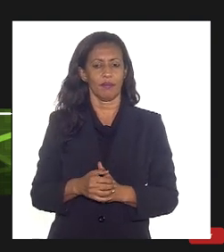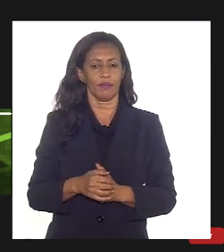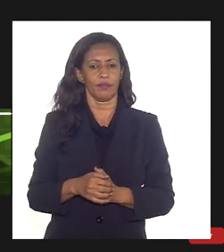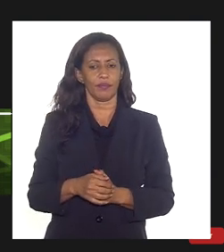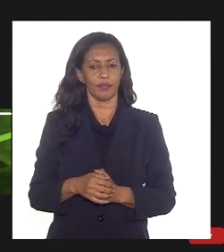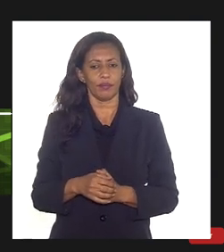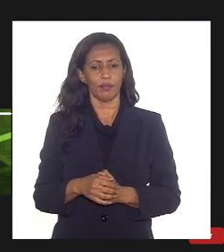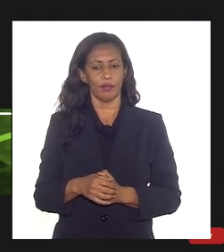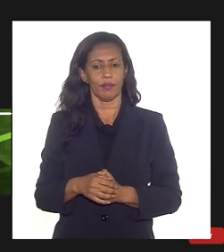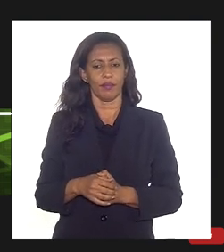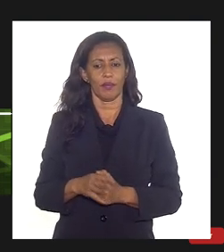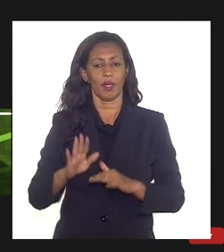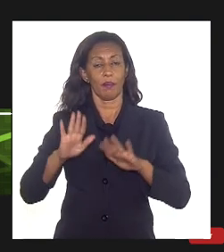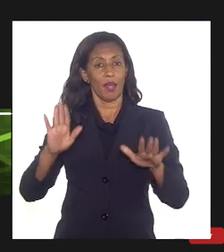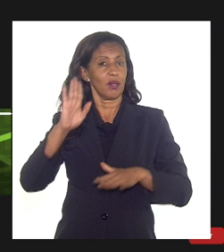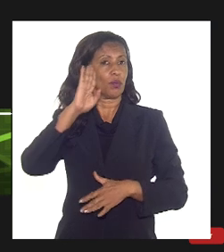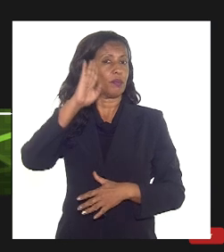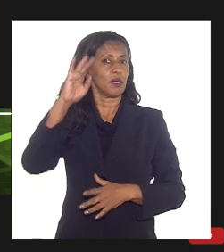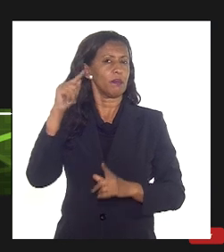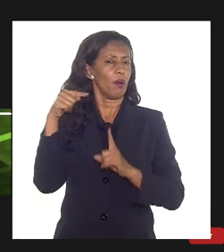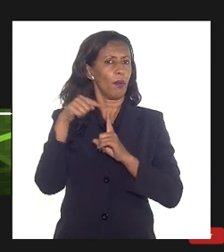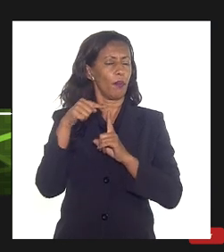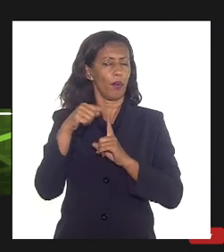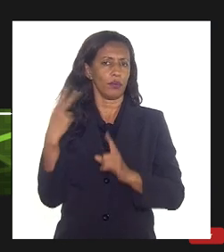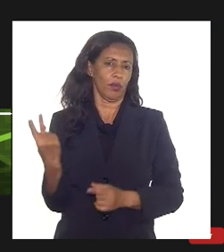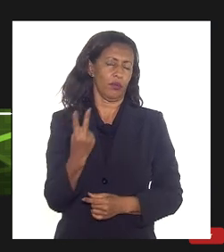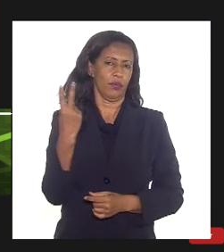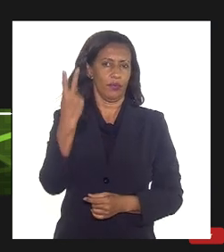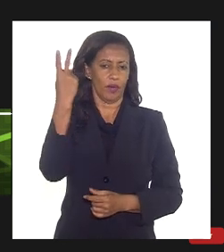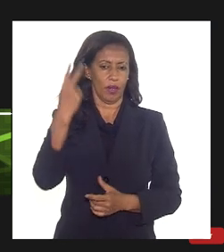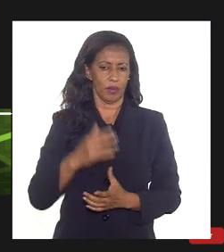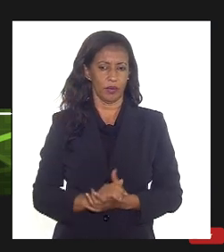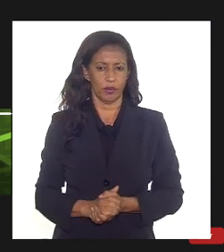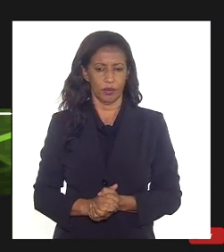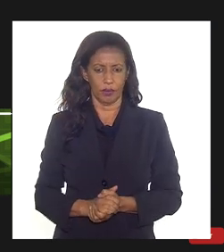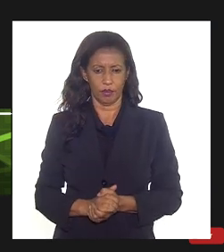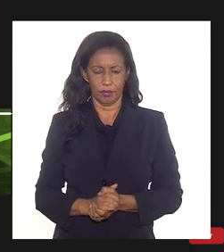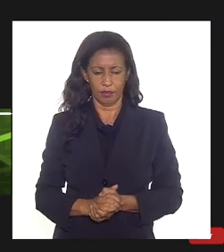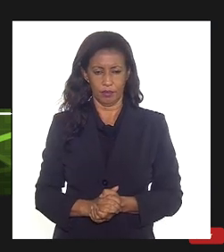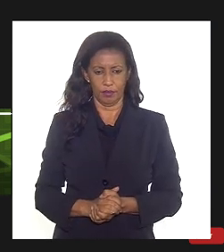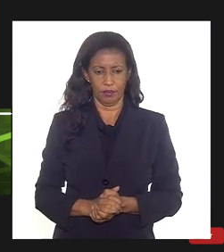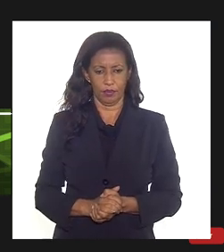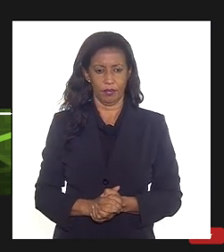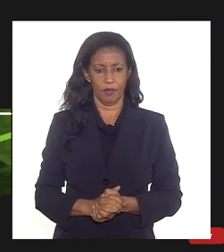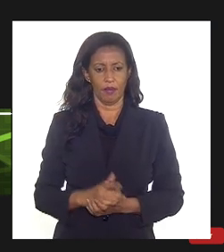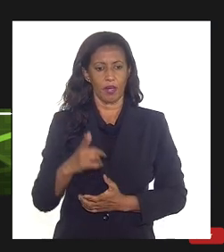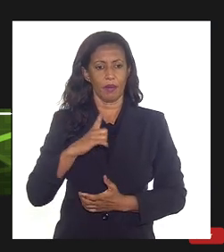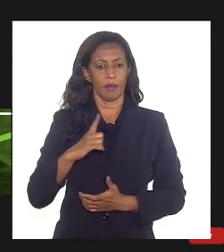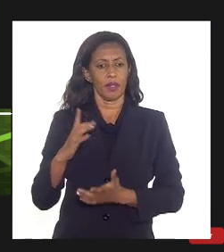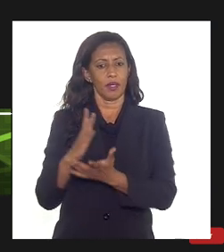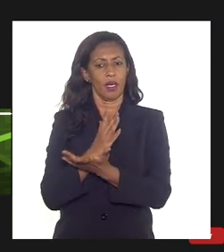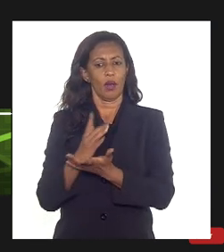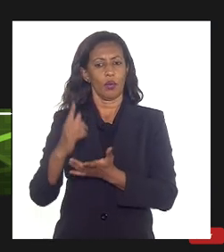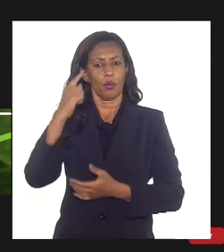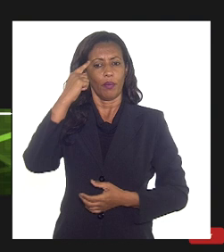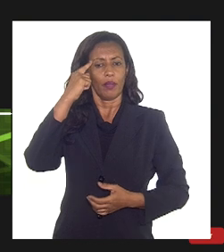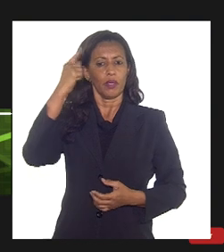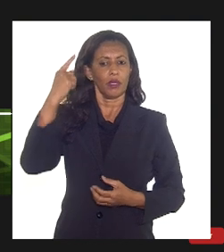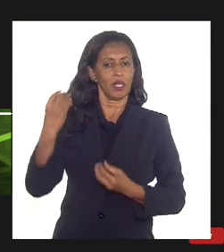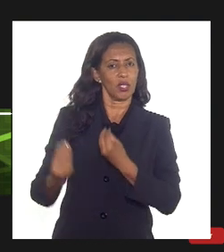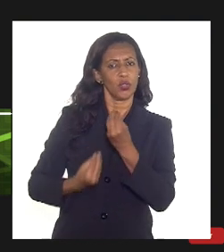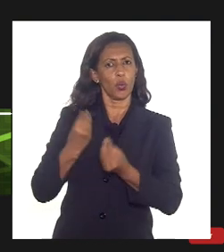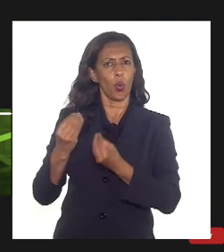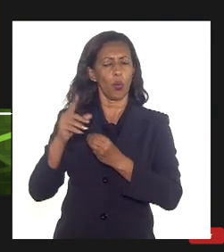mas ele o principal ponto é o valor então o que a gente para dar alguma ideia assim de como é que a gente